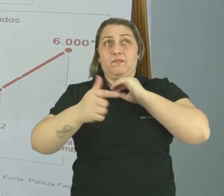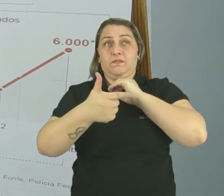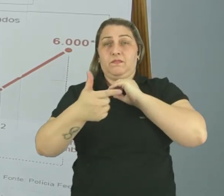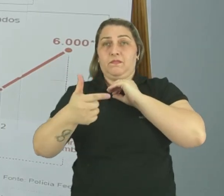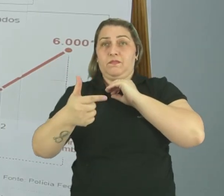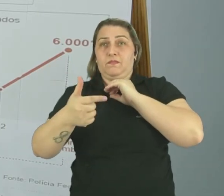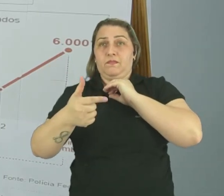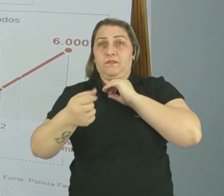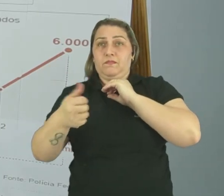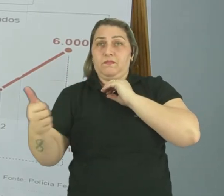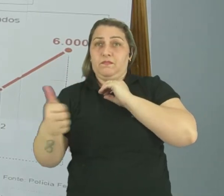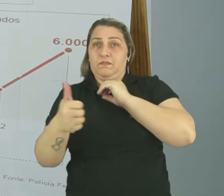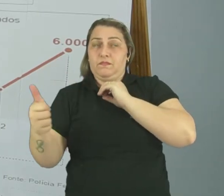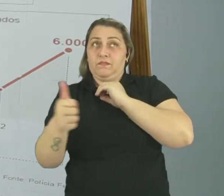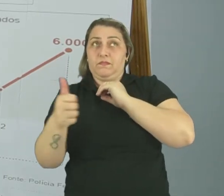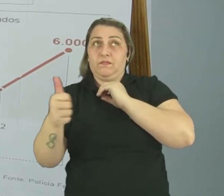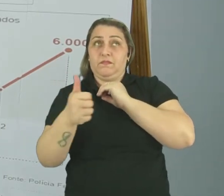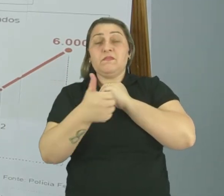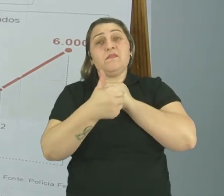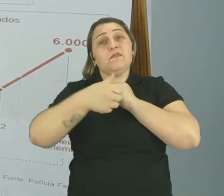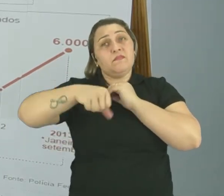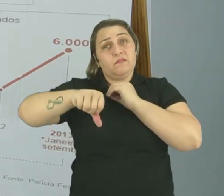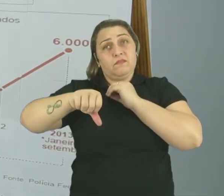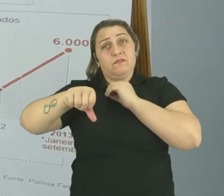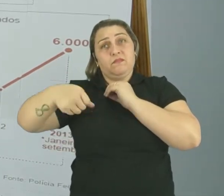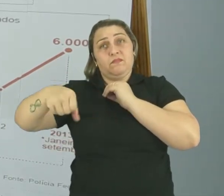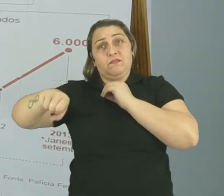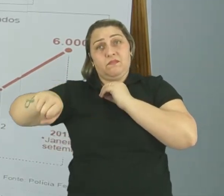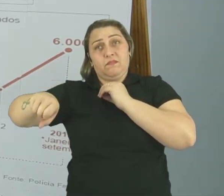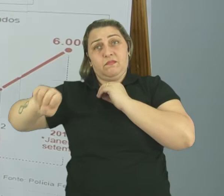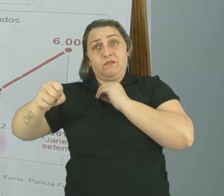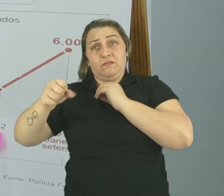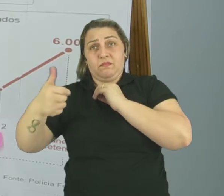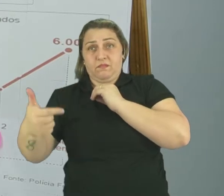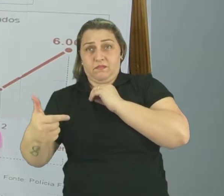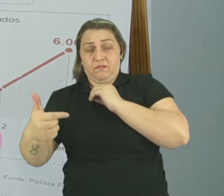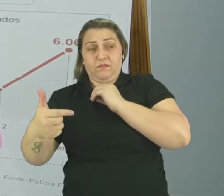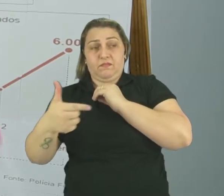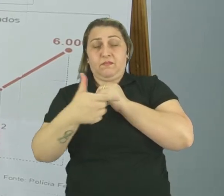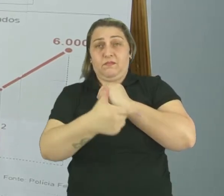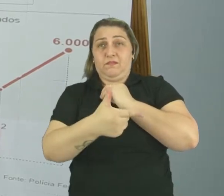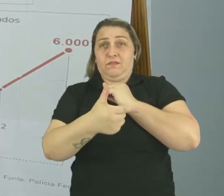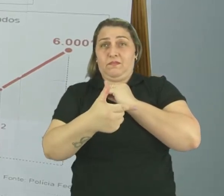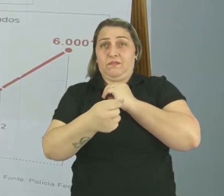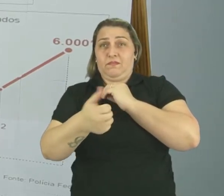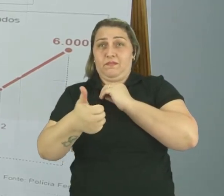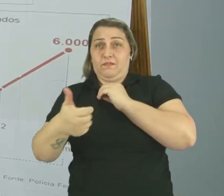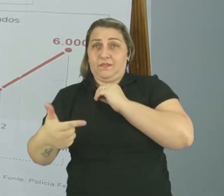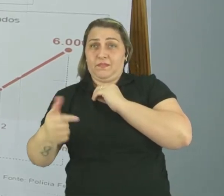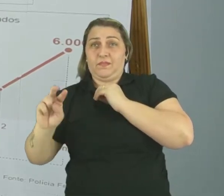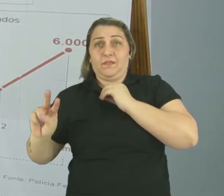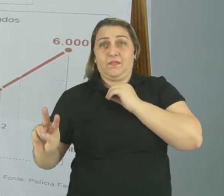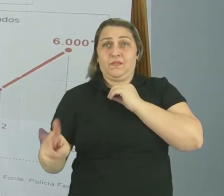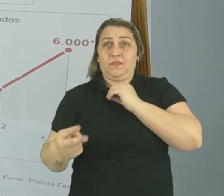2011, 982 imigrantes Em 2012, 2